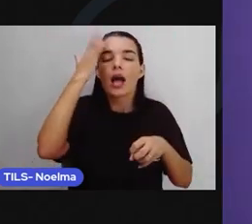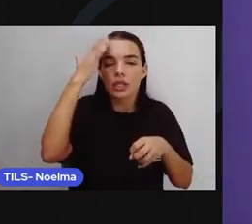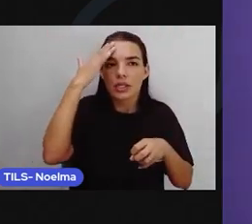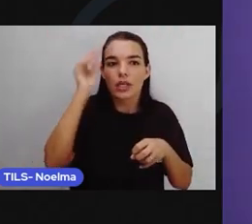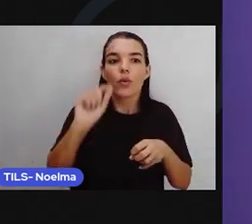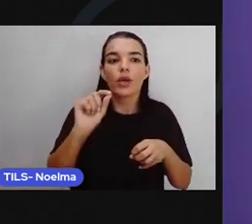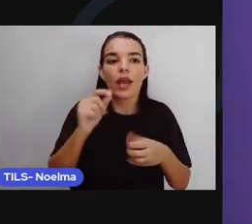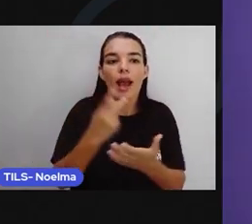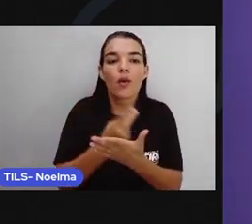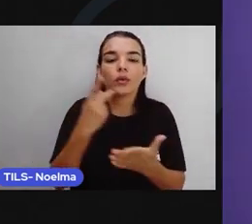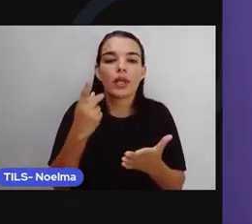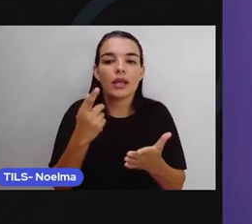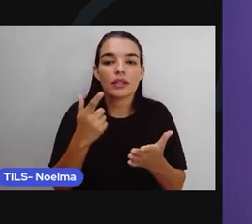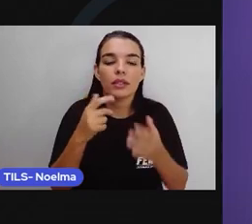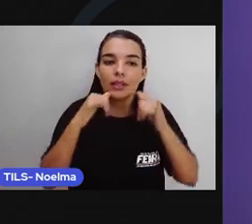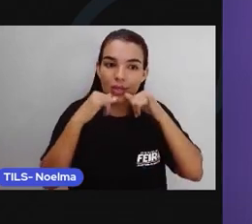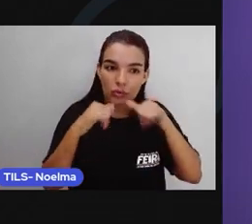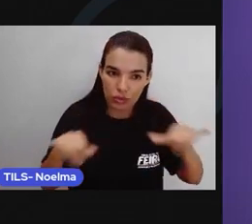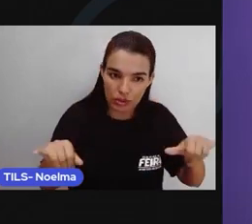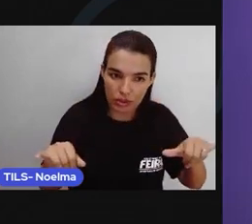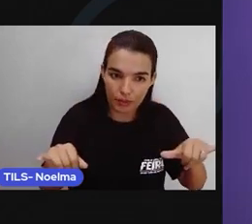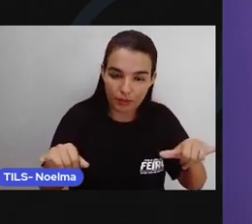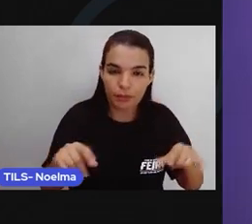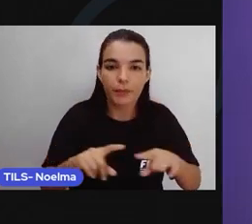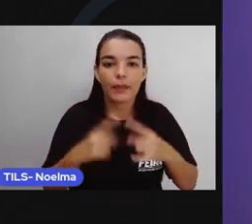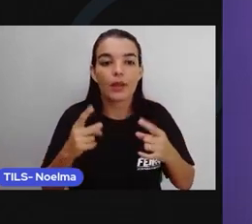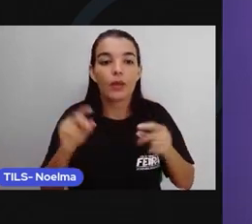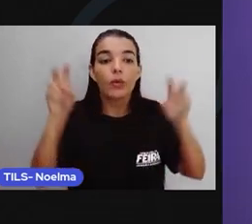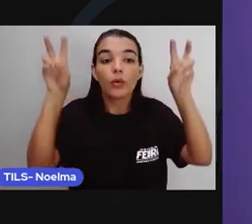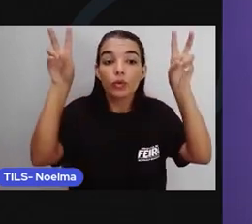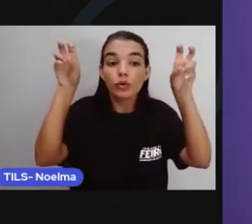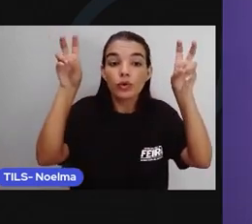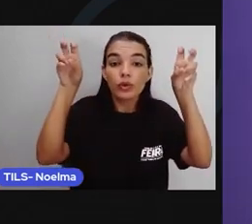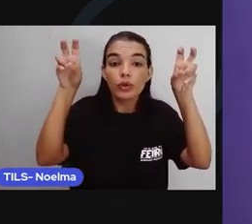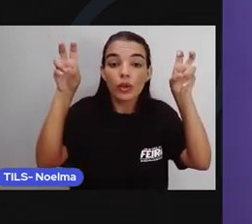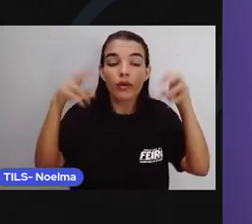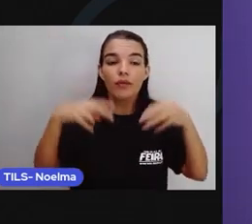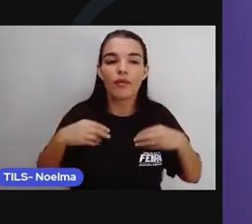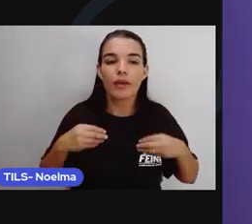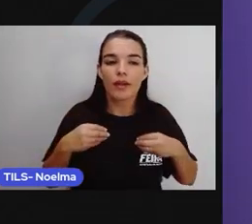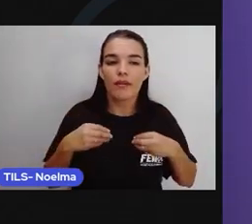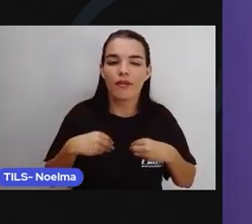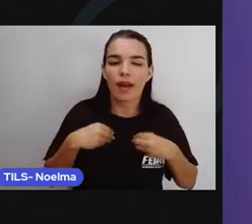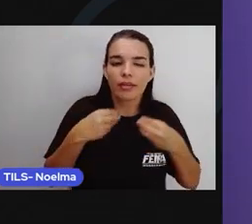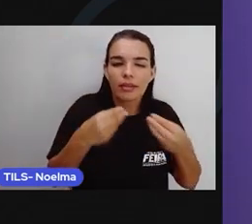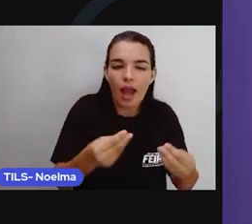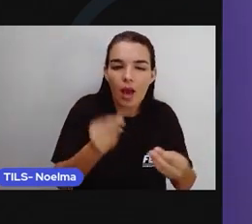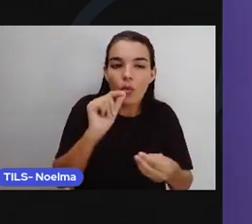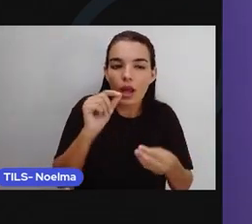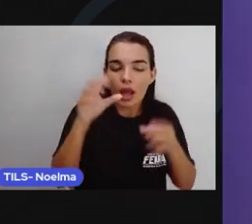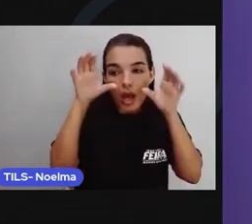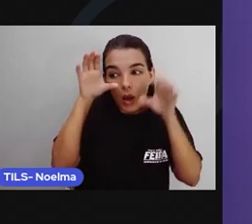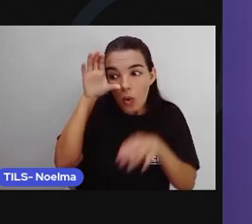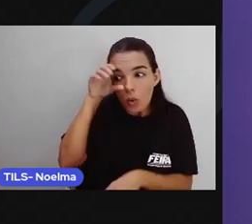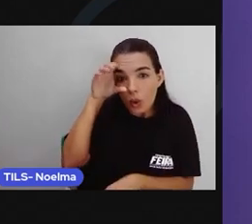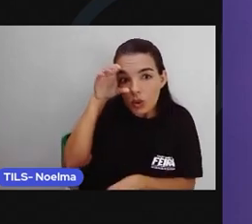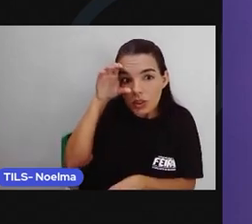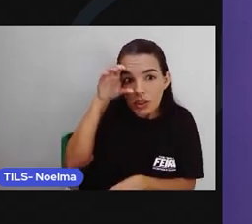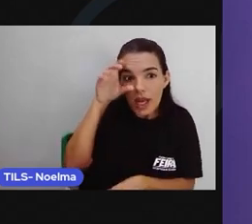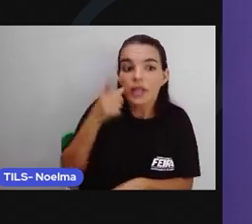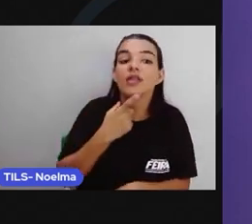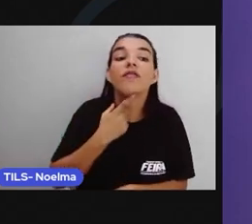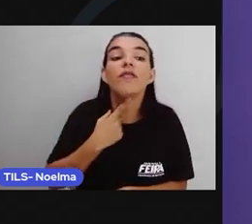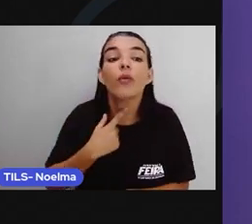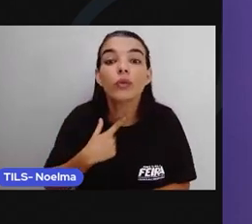não sei sobre o que trata o texto. O título vai levar a minha curiosidade de entender melhor qual que é